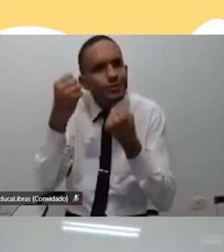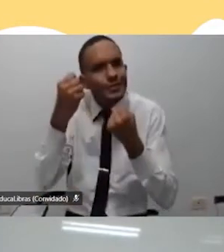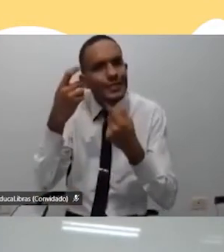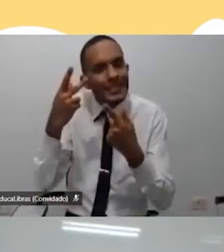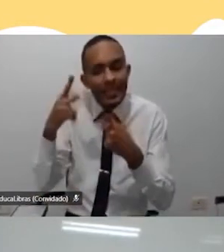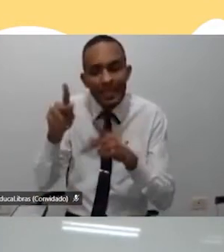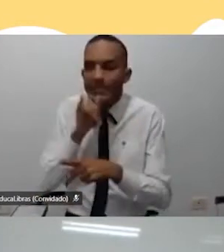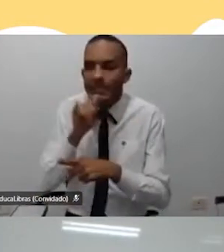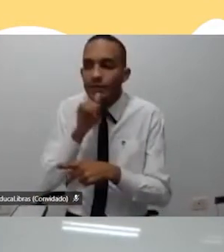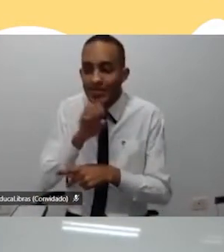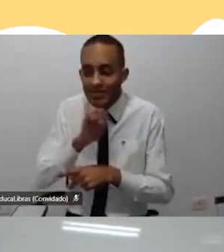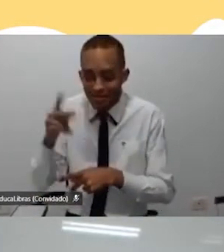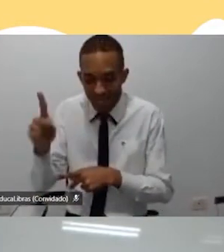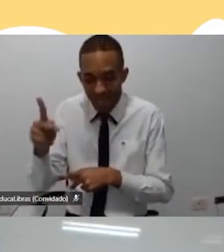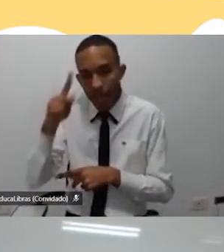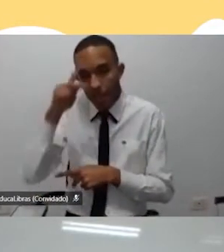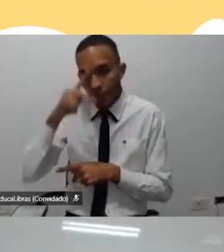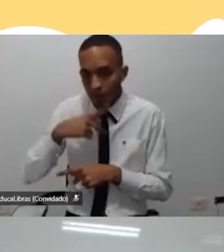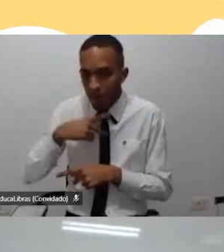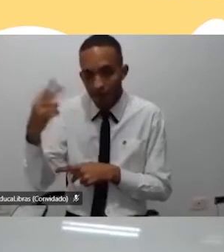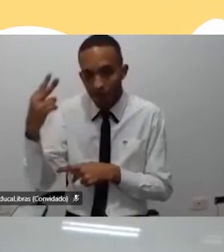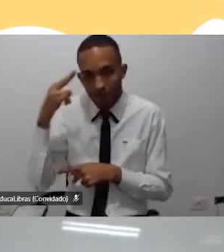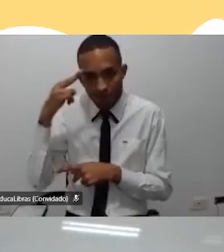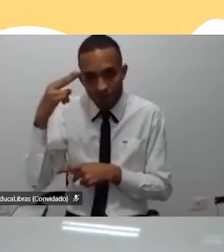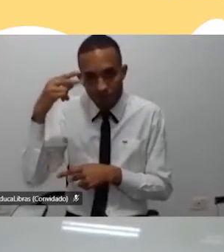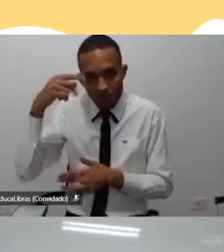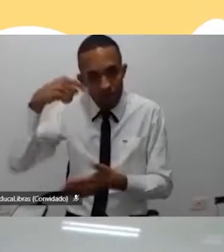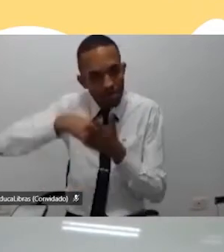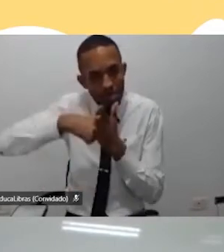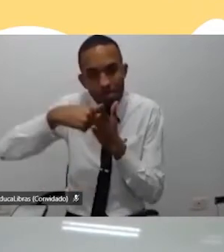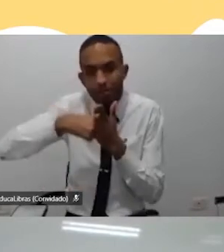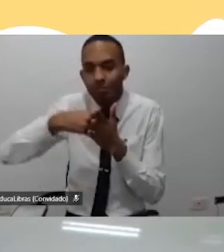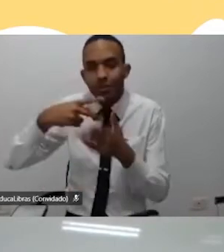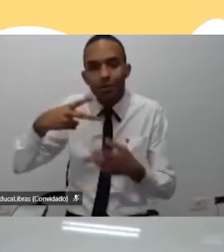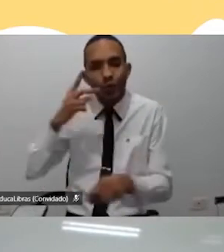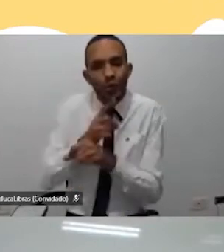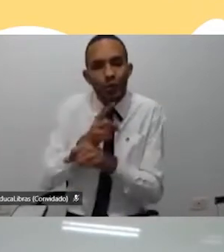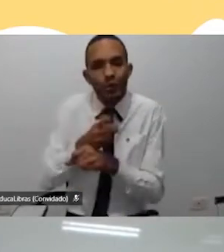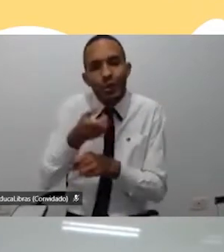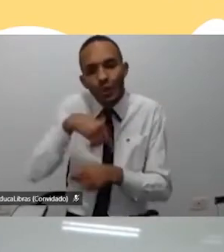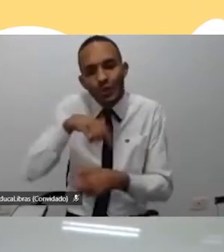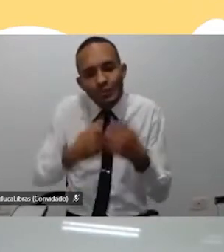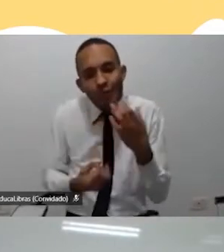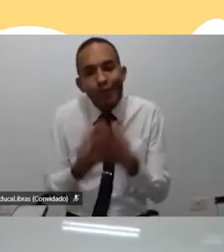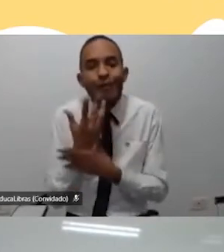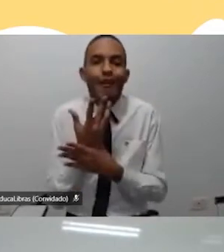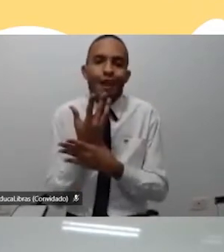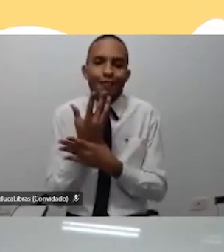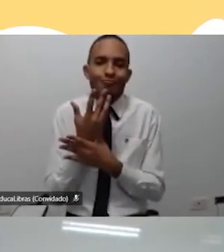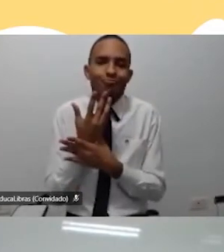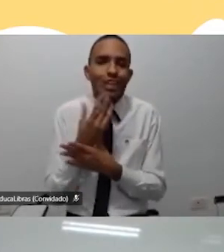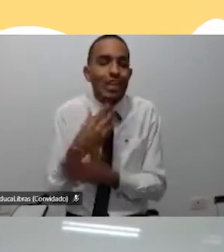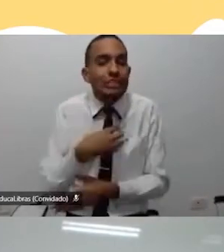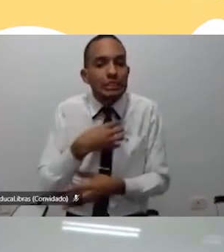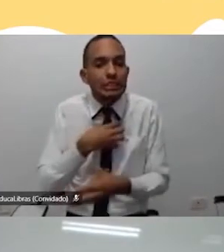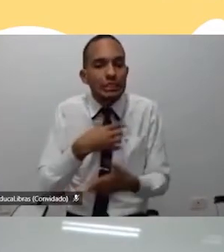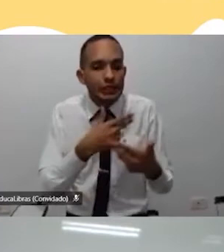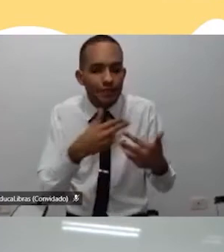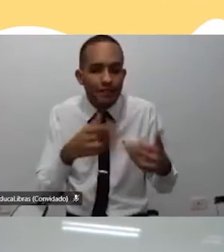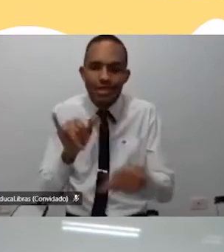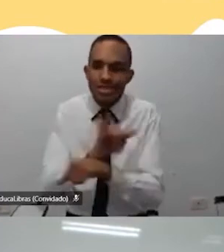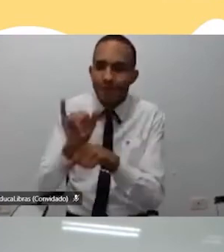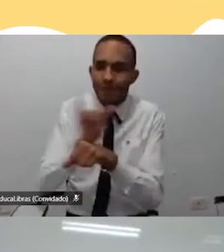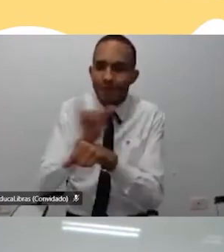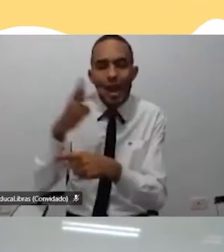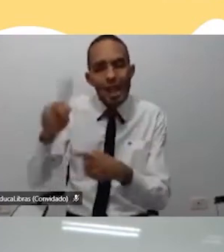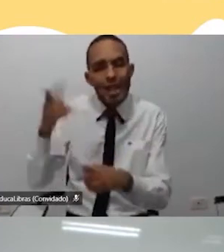que se ele não chegou ainda, ele pode chegar, e aí a gente precisa criar formas, ferramentas para